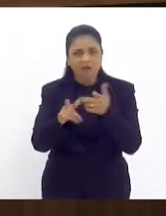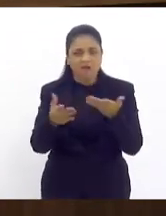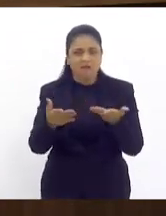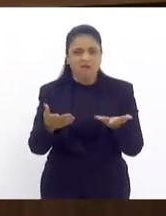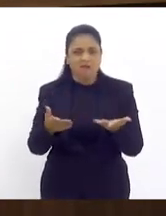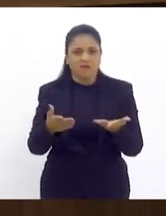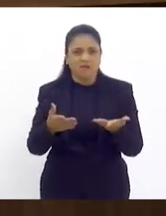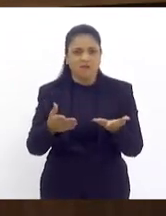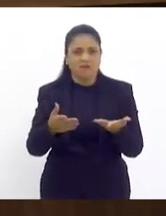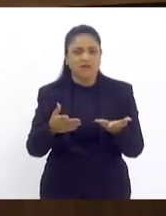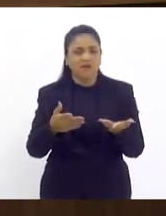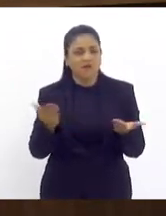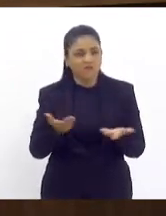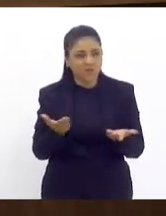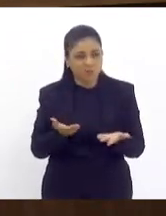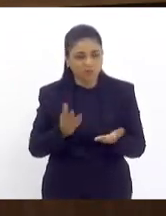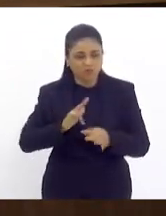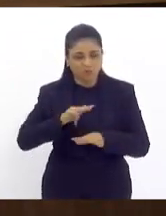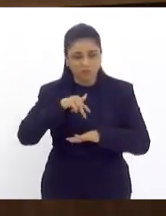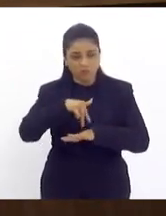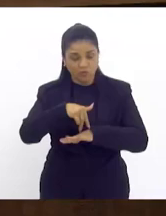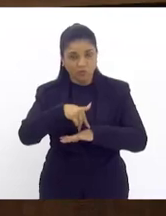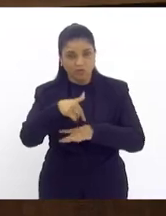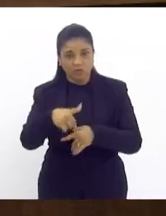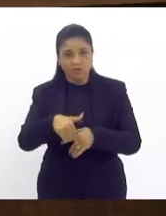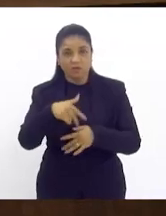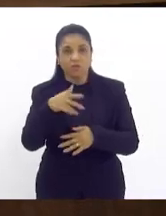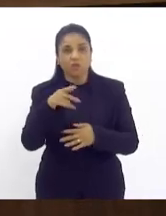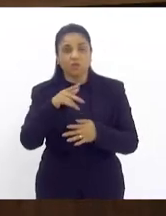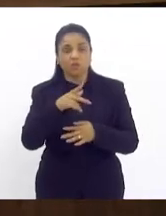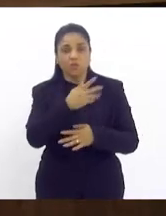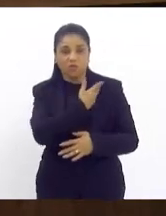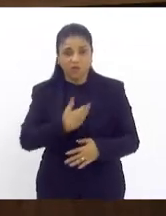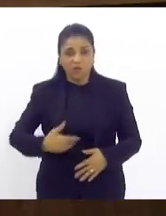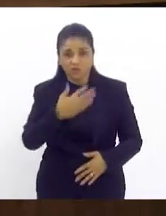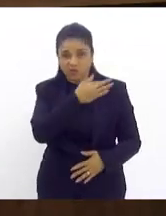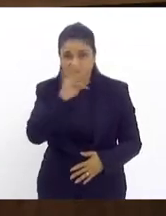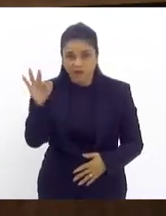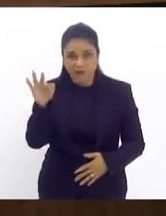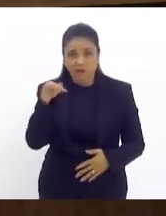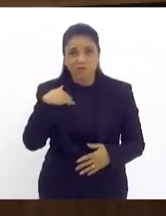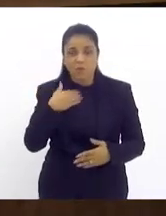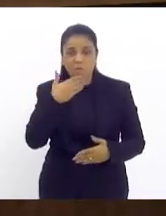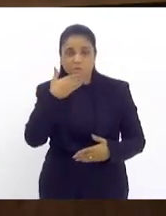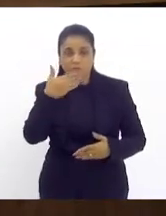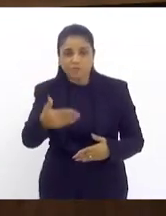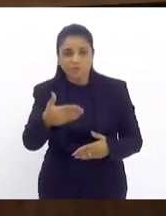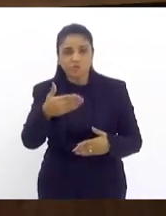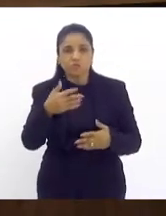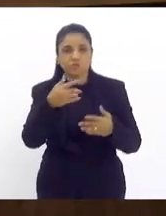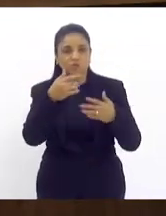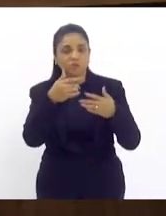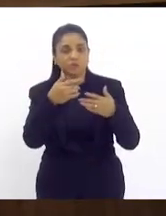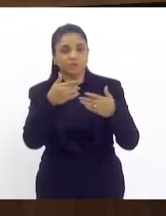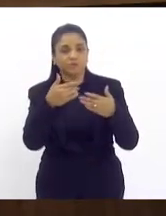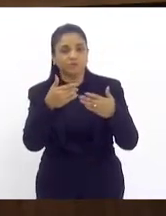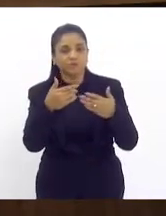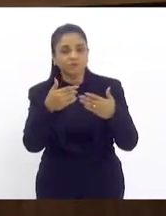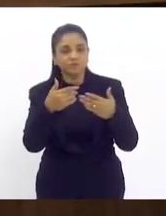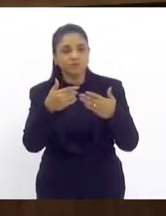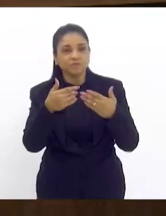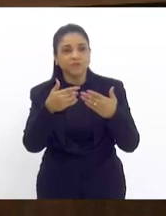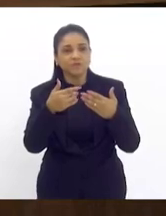aí vieram aqui a tribuna foi até o objeto do que eu fiz aqui pedindo a verificação quando se falava